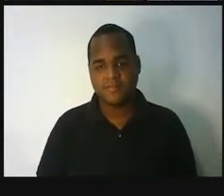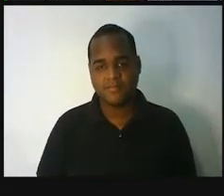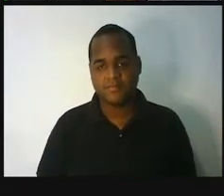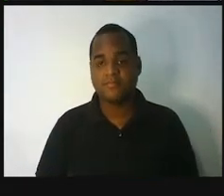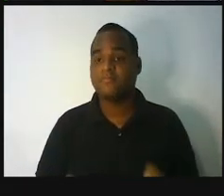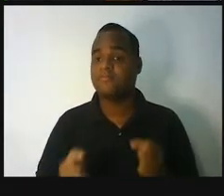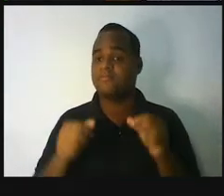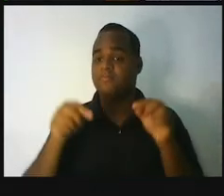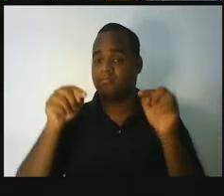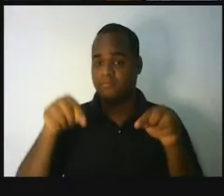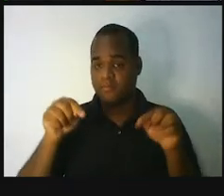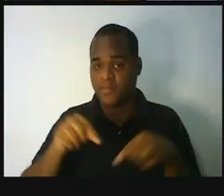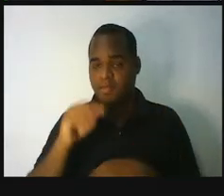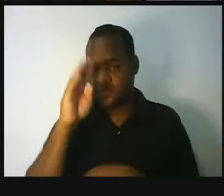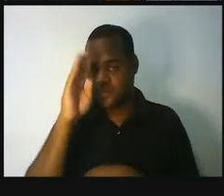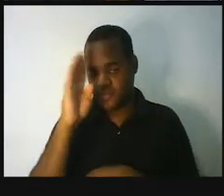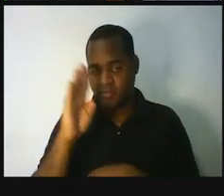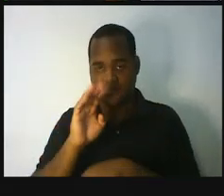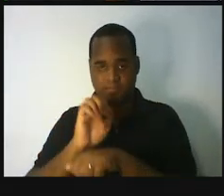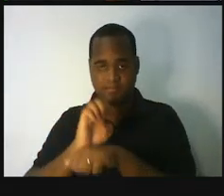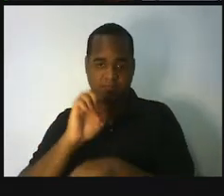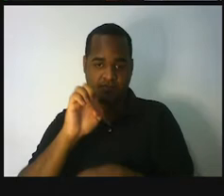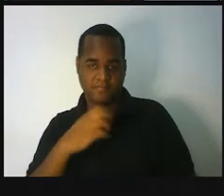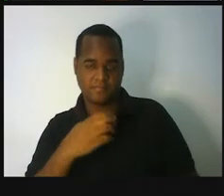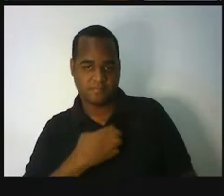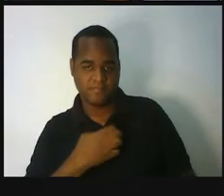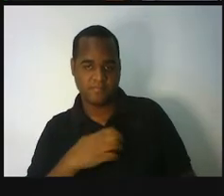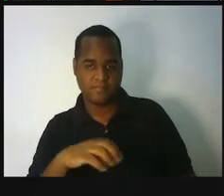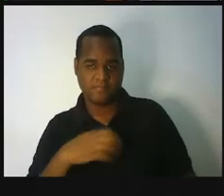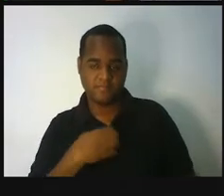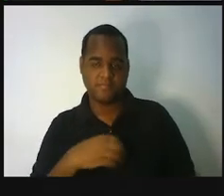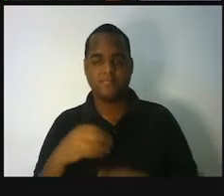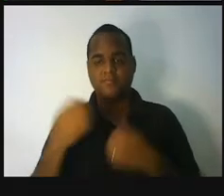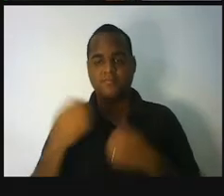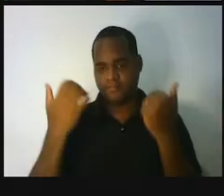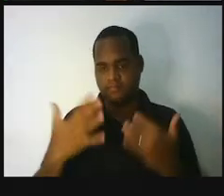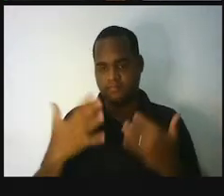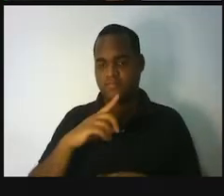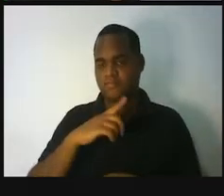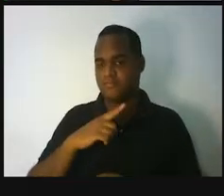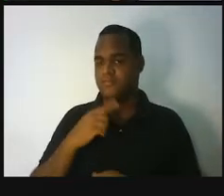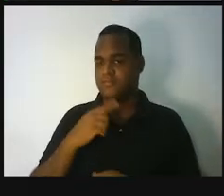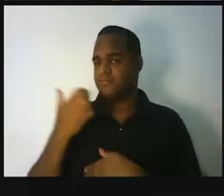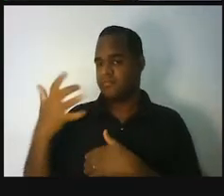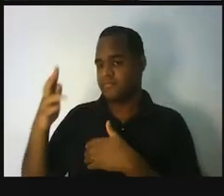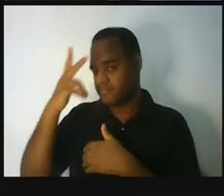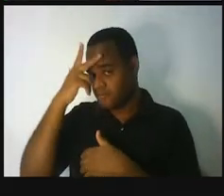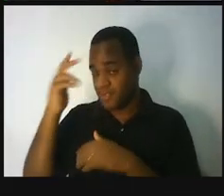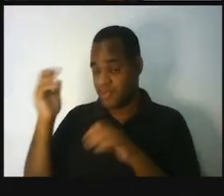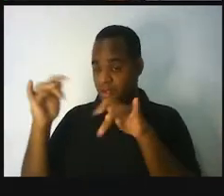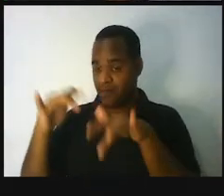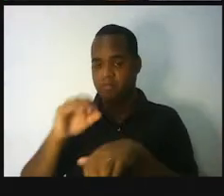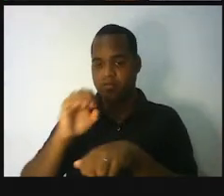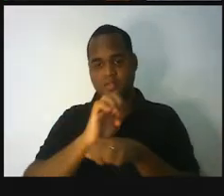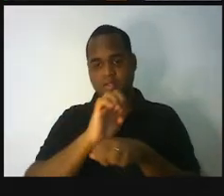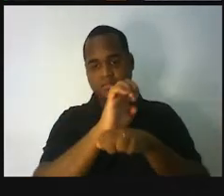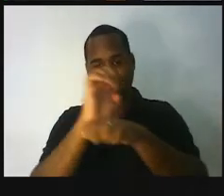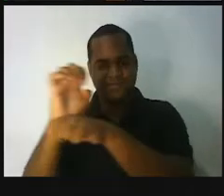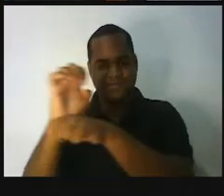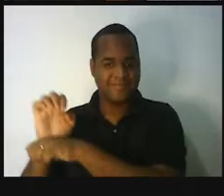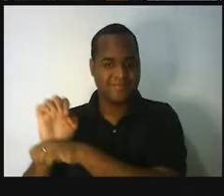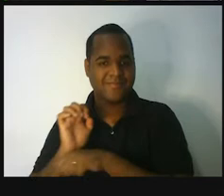aqui no nosso Estado, da Bahia, claro que sim, outras pessoas de outros lugares do mundo